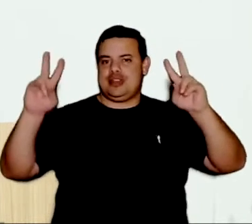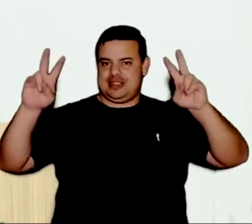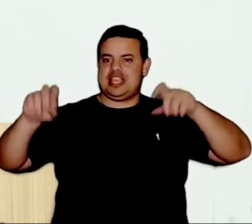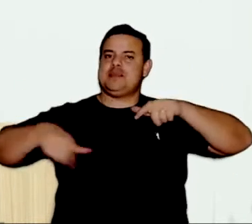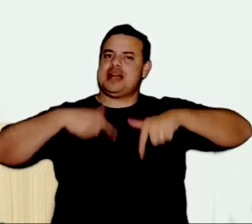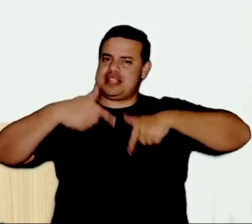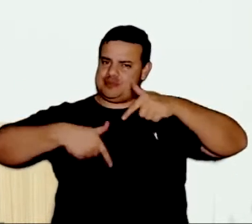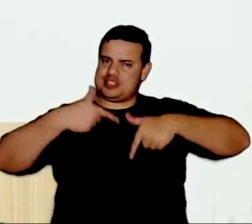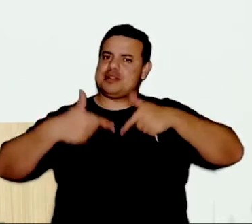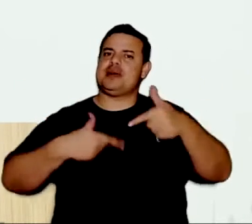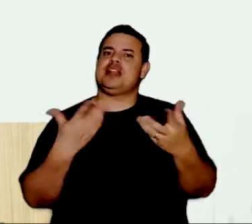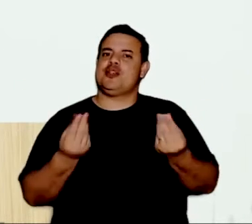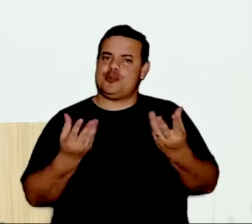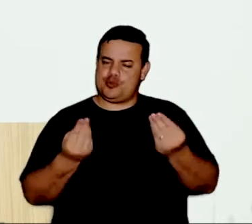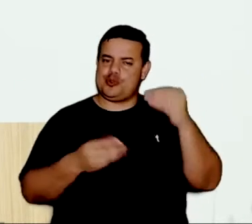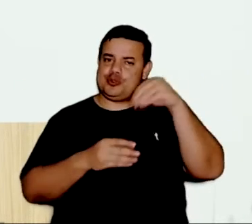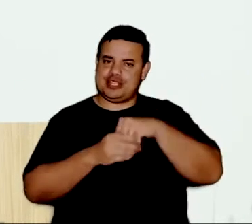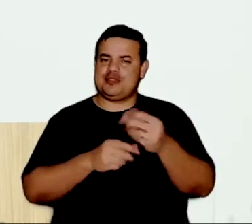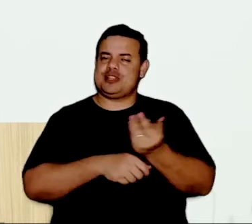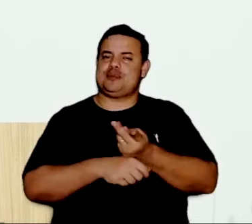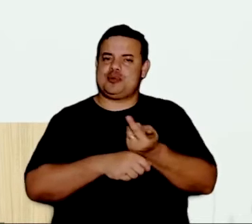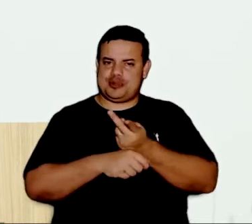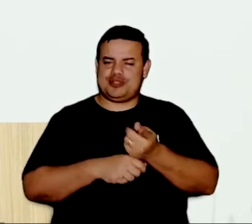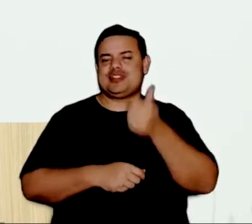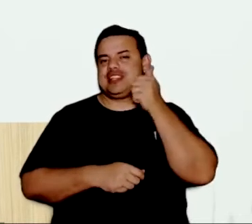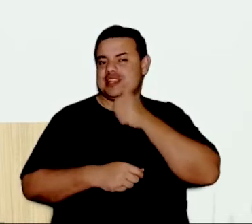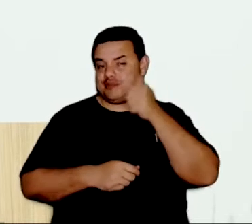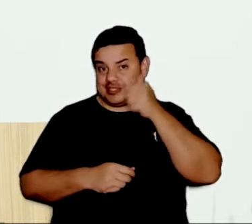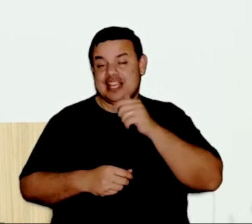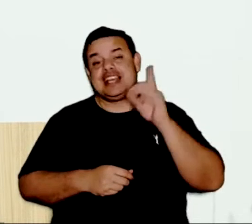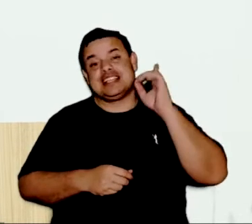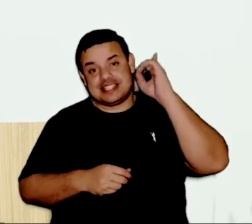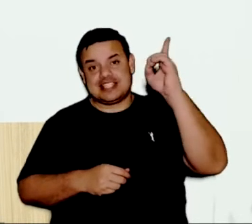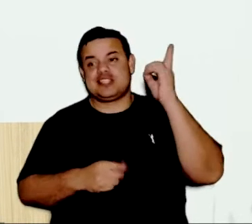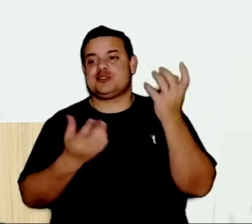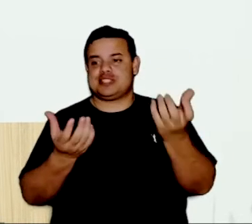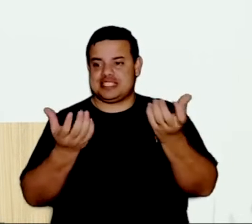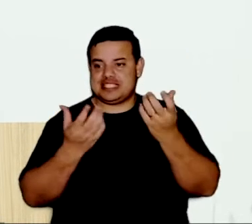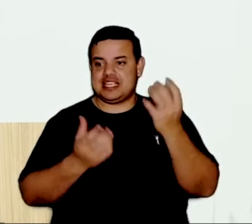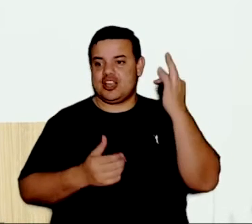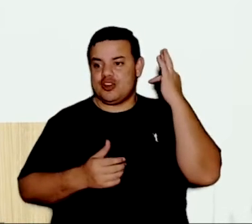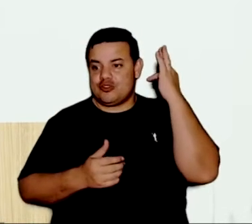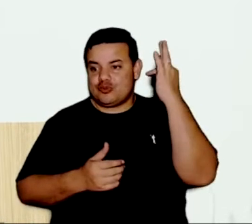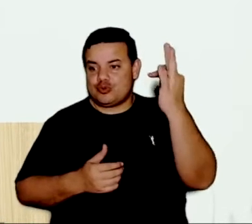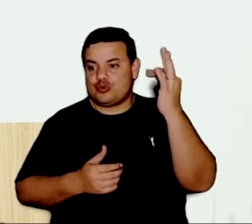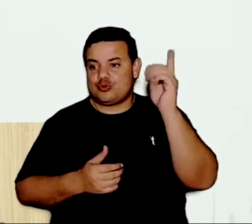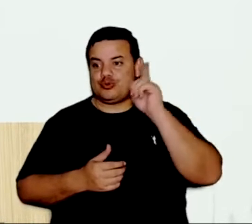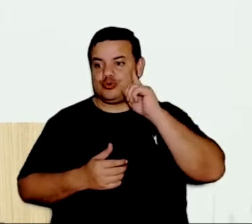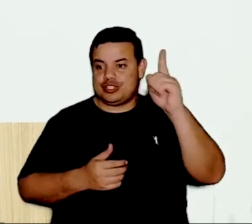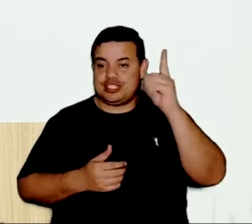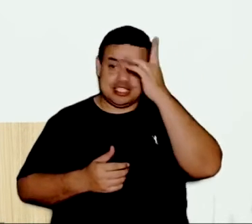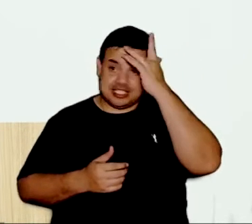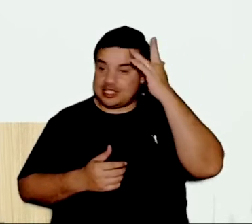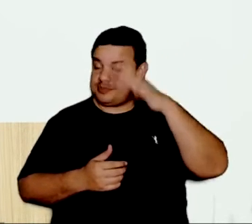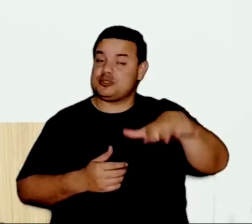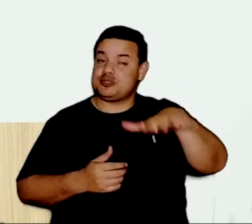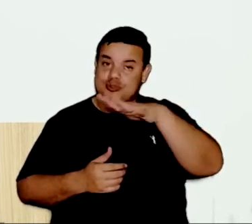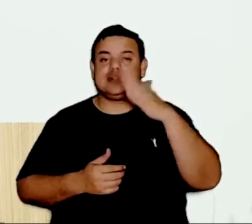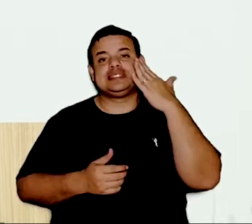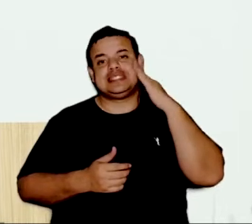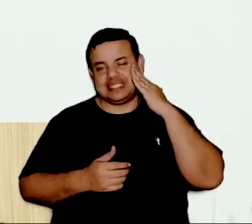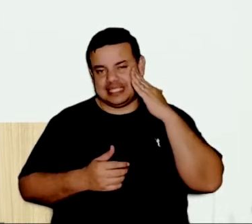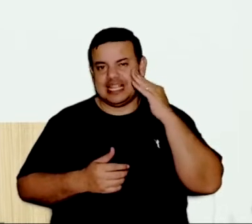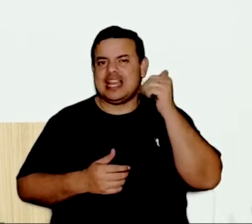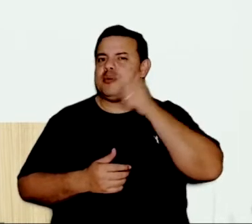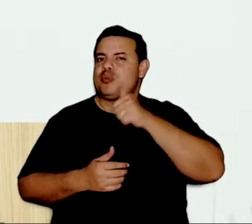Procuradoria da Mulher. E que, se Deus quiser, um dia, quem sabe as pessoas entendam que a mulher não é um saco de pancada, que a mulher